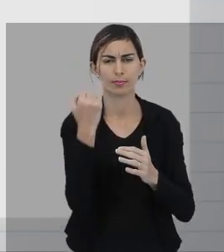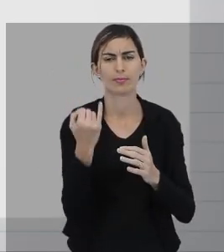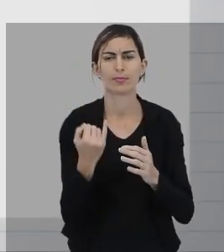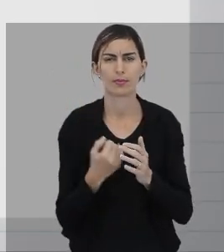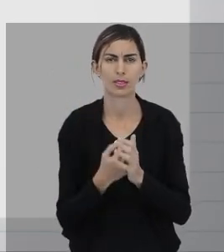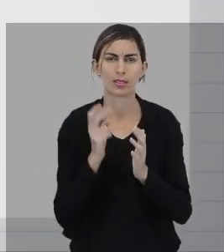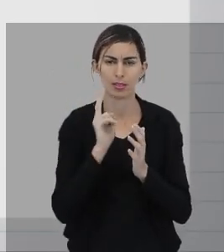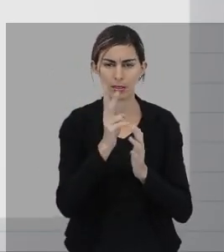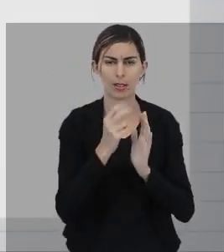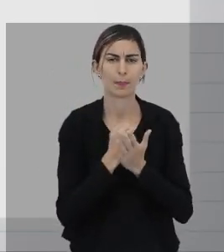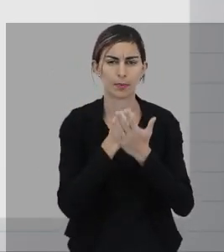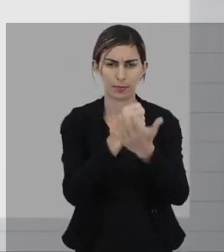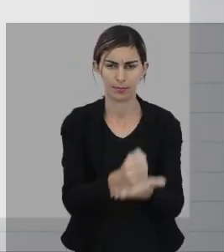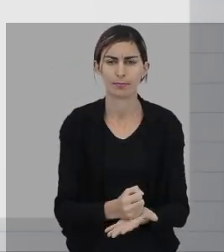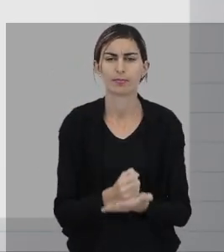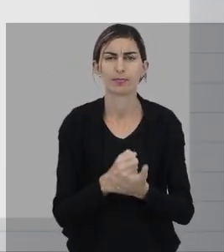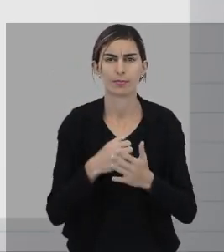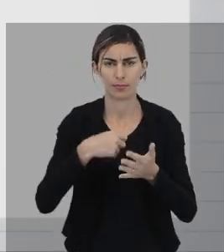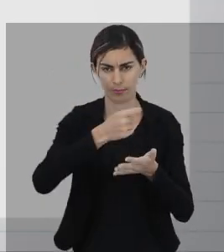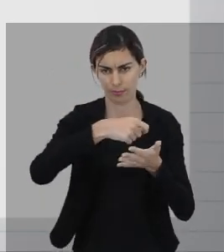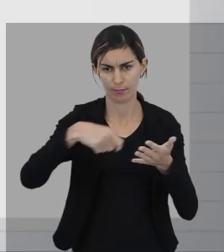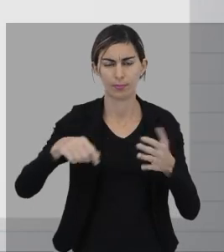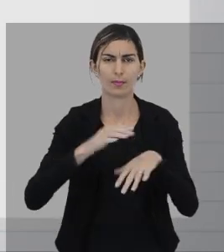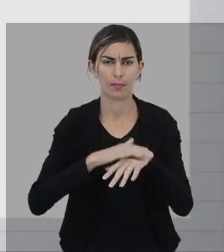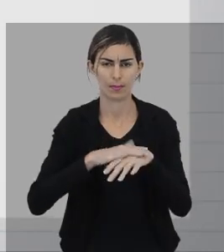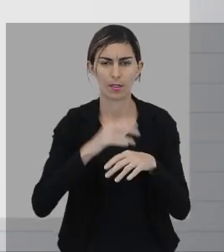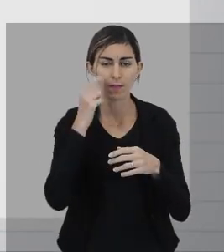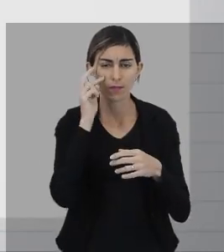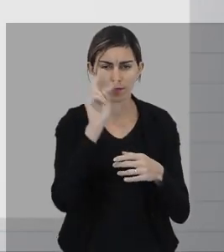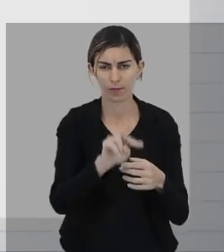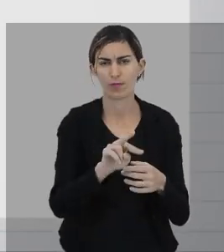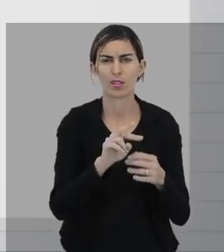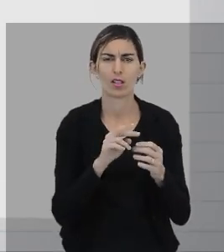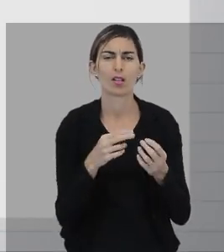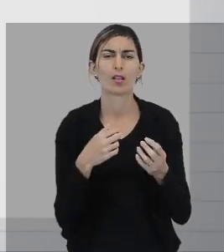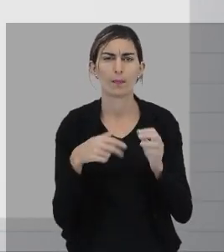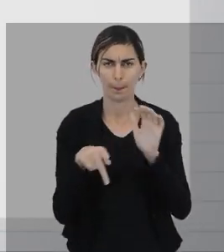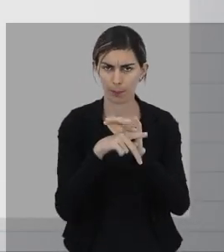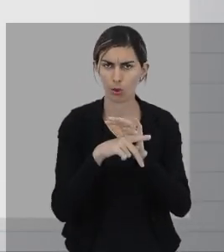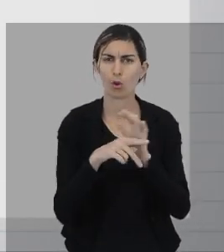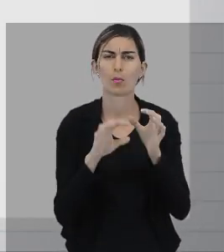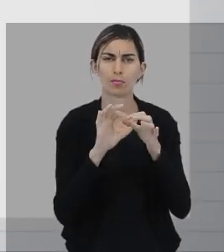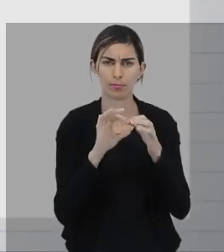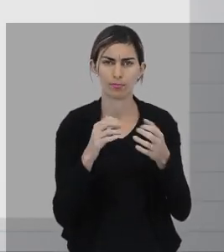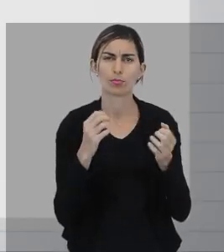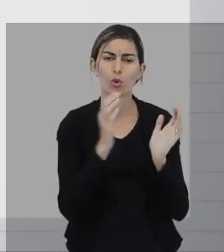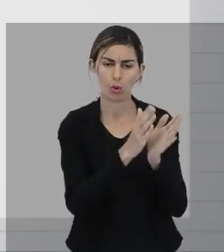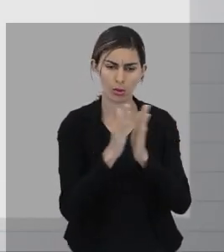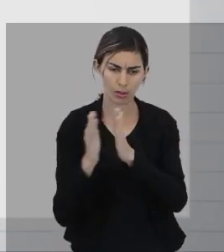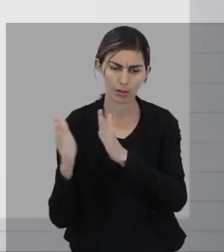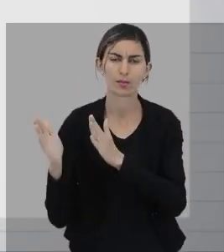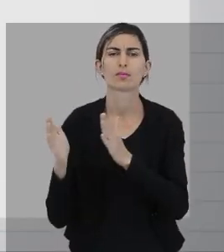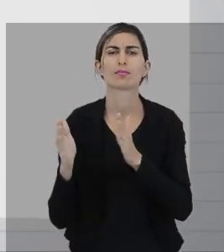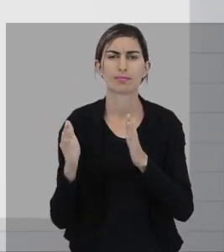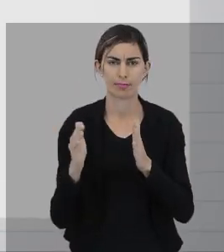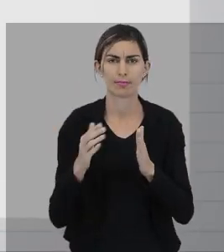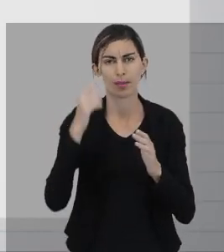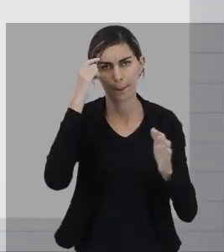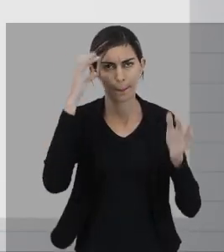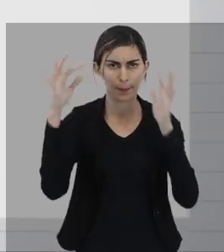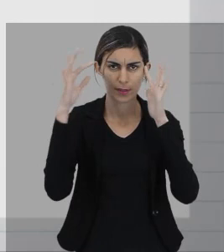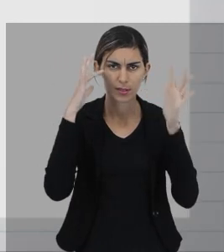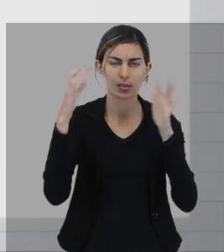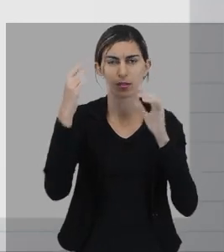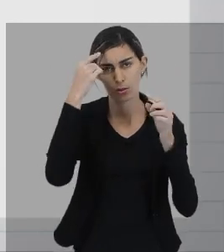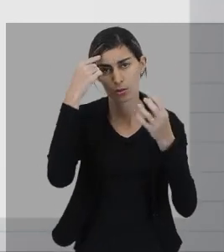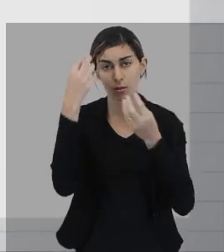avaliado sempre, anualmente. Vocês vão poder, você vai poder, por exemplo, participar dessa organização, desse